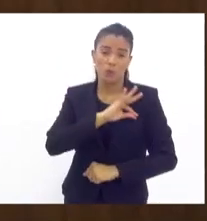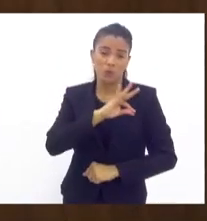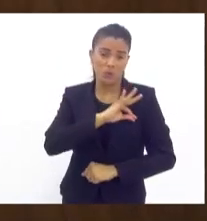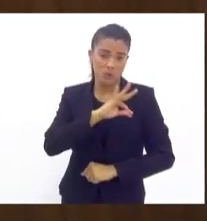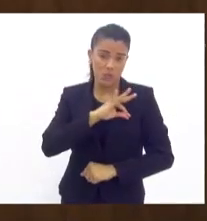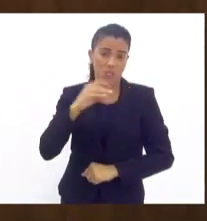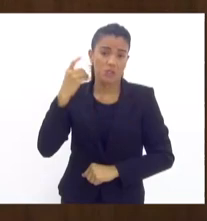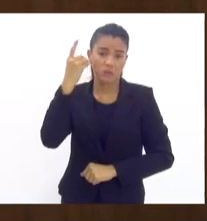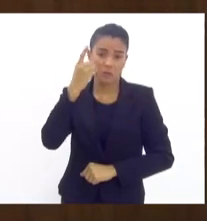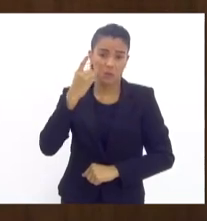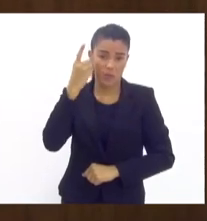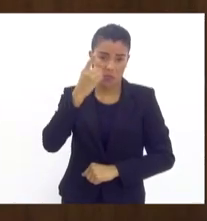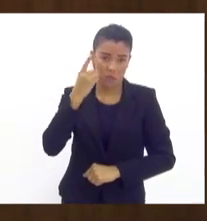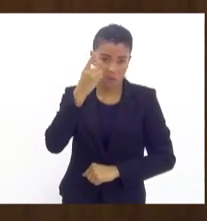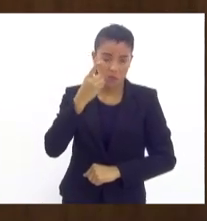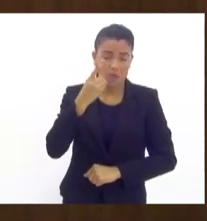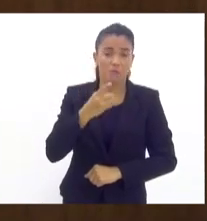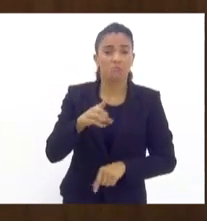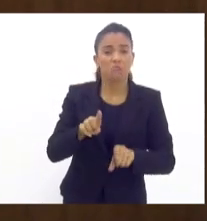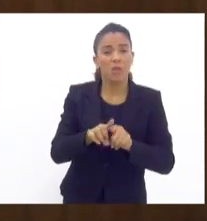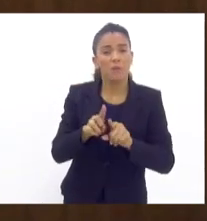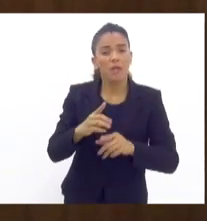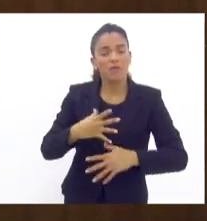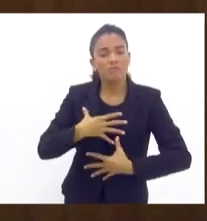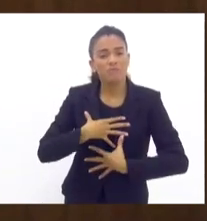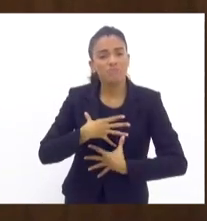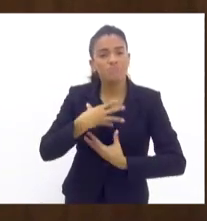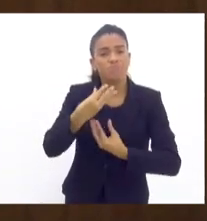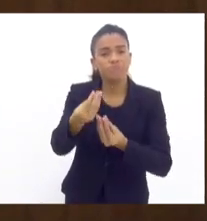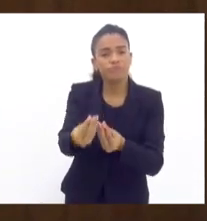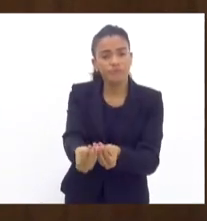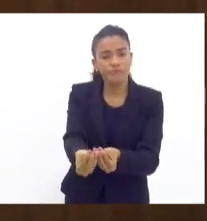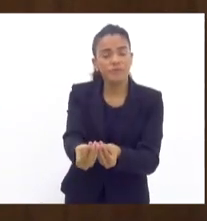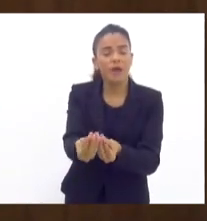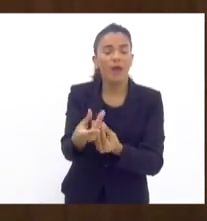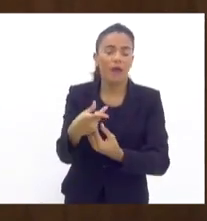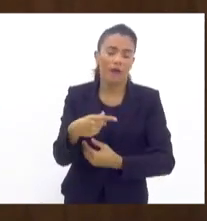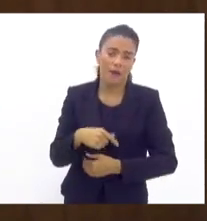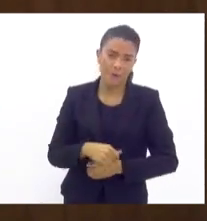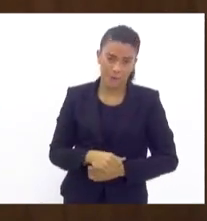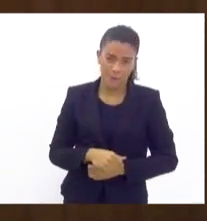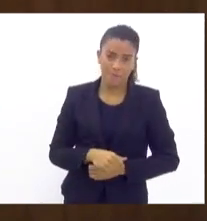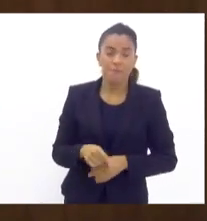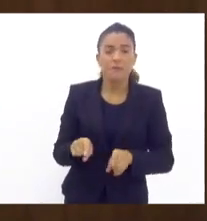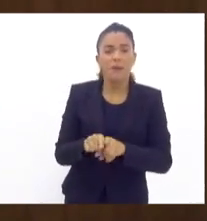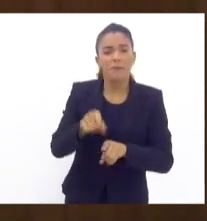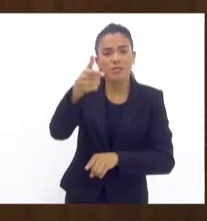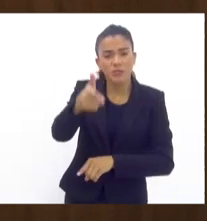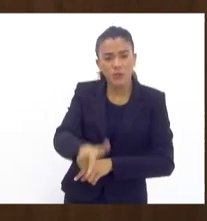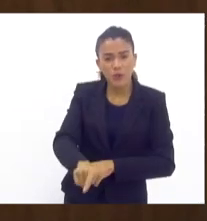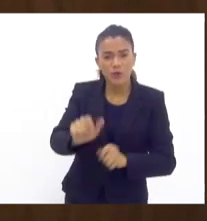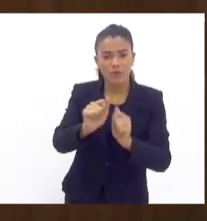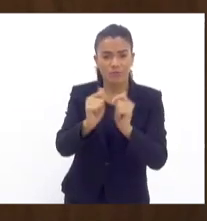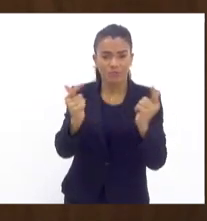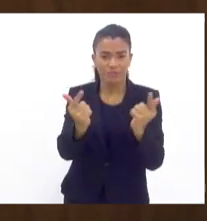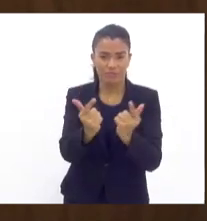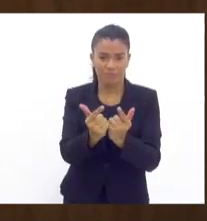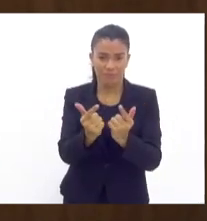se doam pela segurança pública, em trazer mais uma vez a esta casa um assunto tão importante à baila.